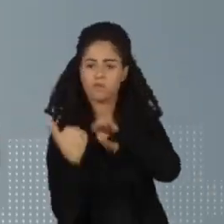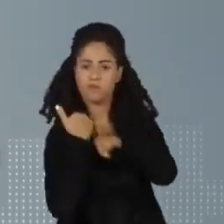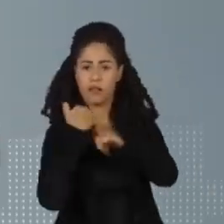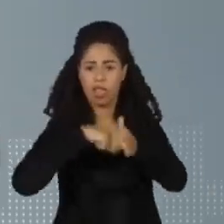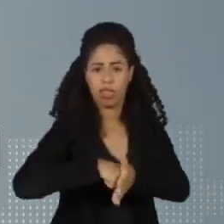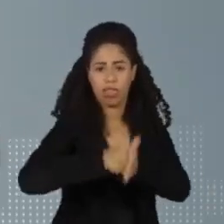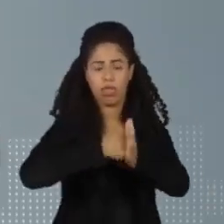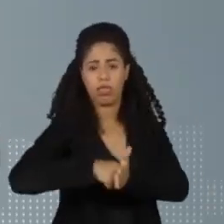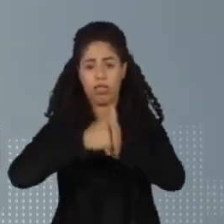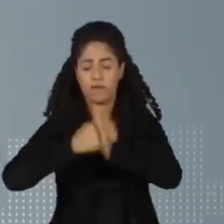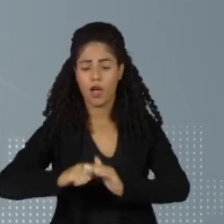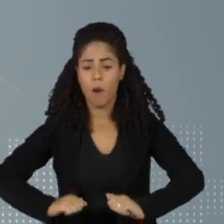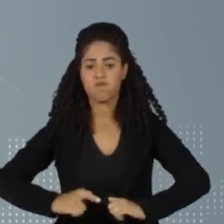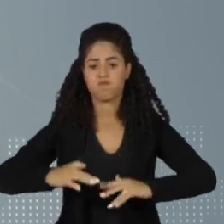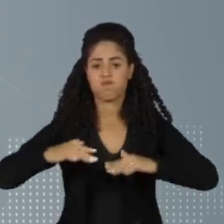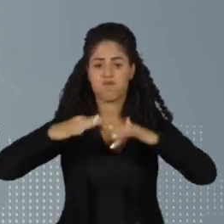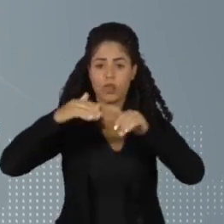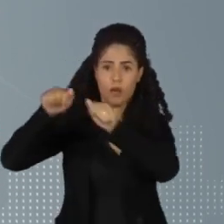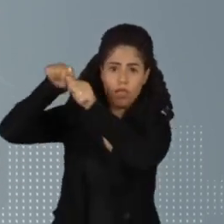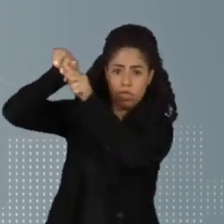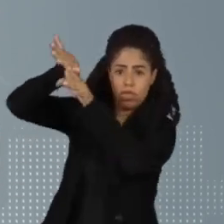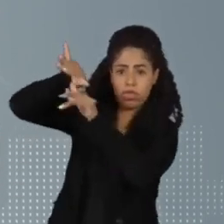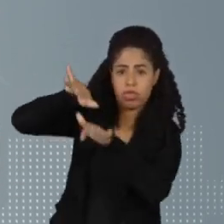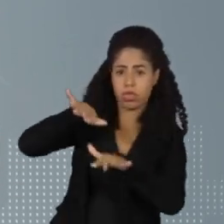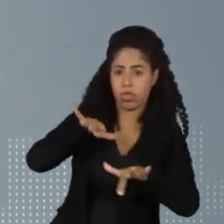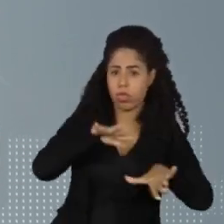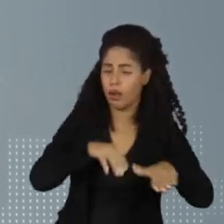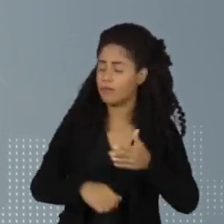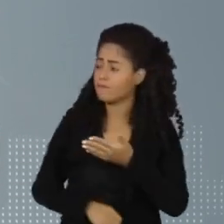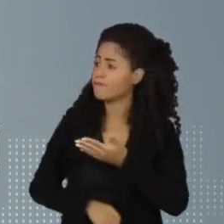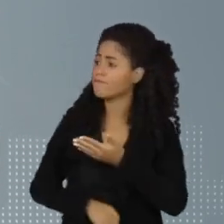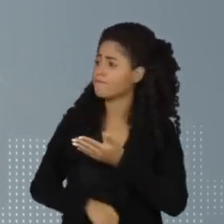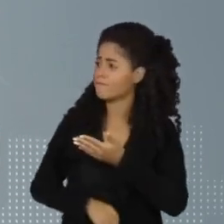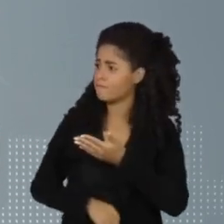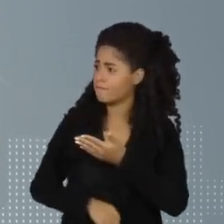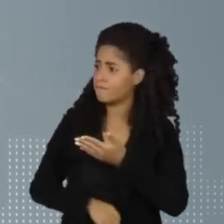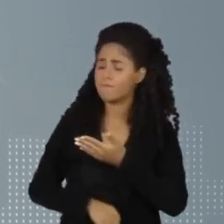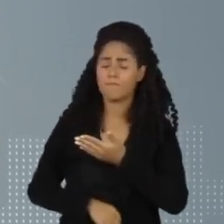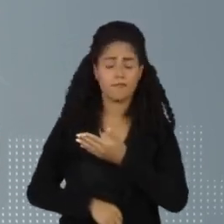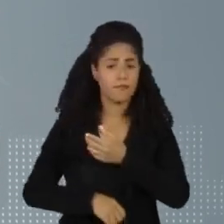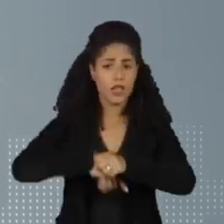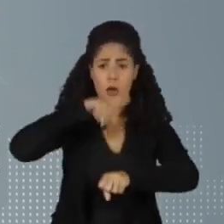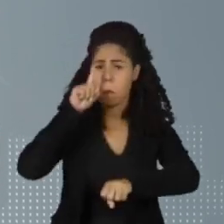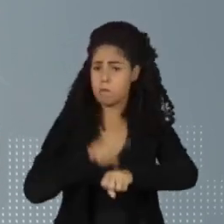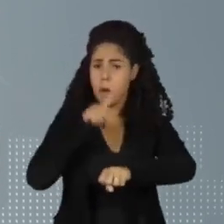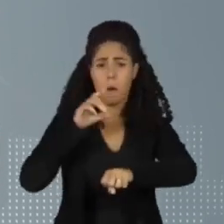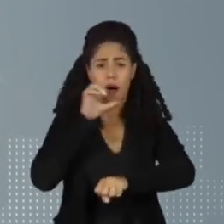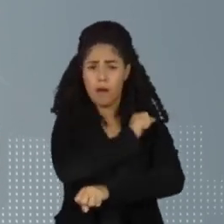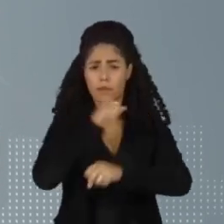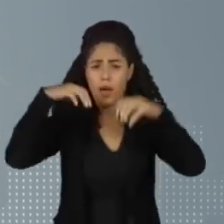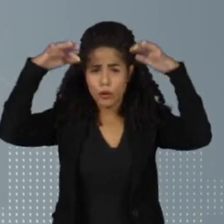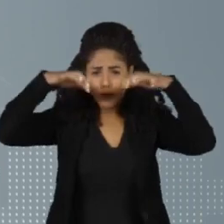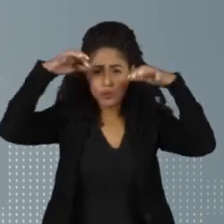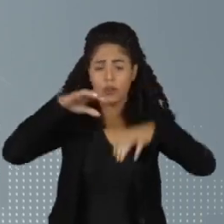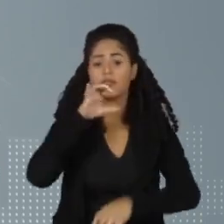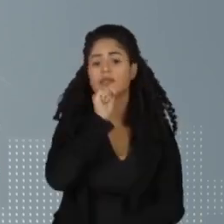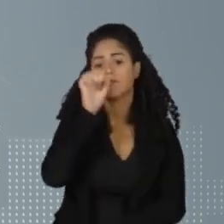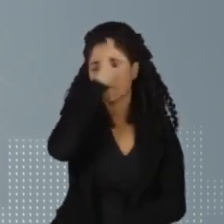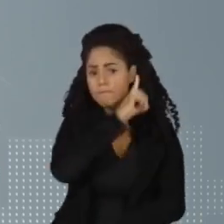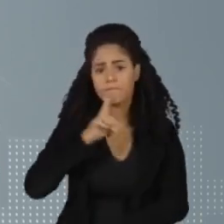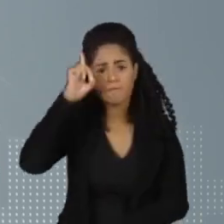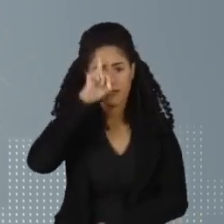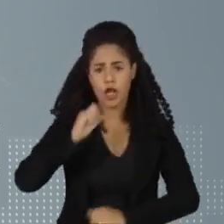alagamentos e deslizamentos. Em poucas horas, o volume de chuva entre sábado e domingo